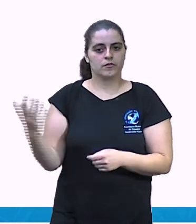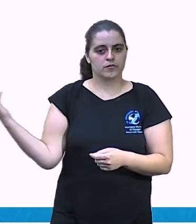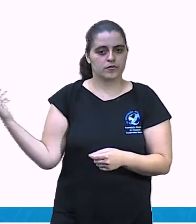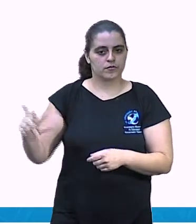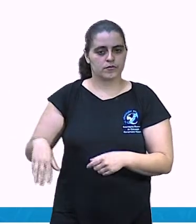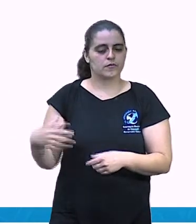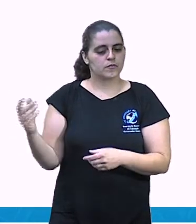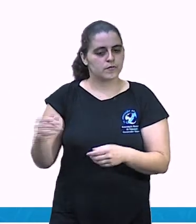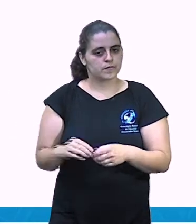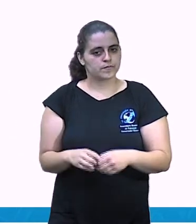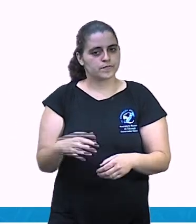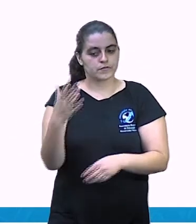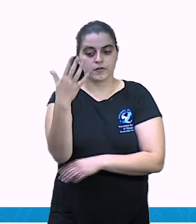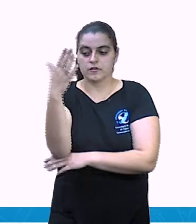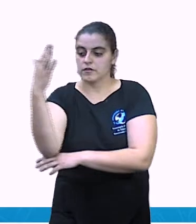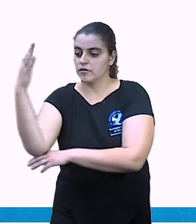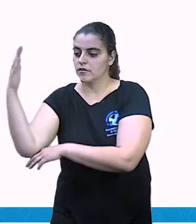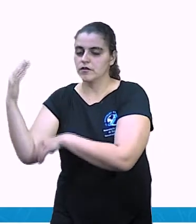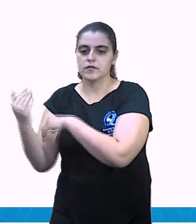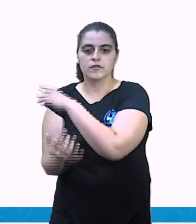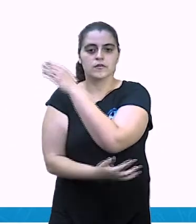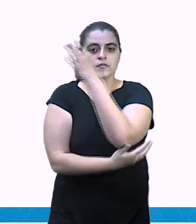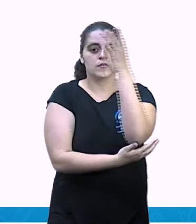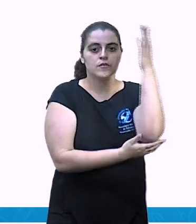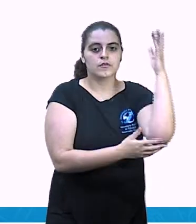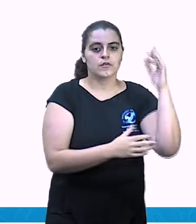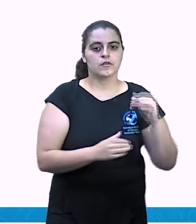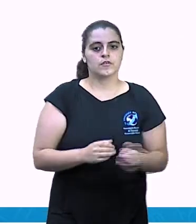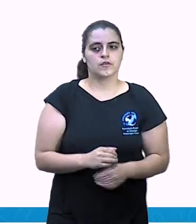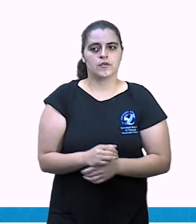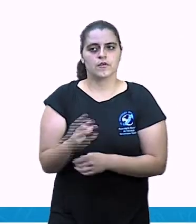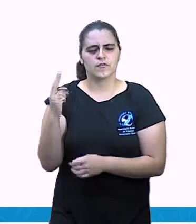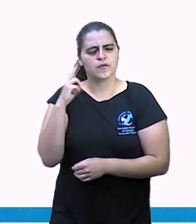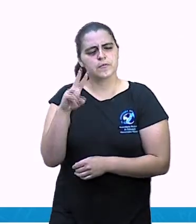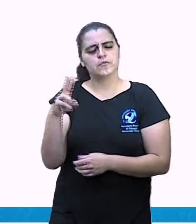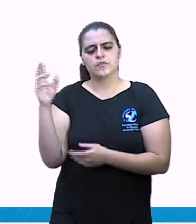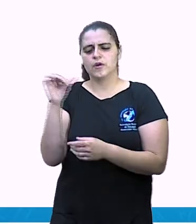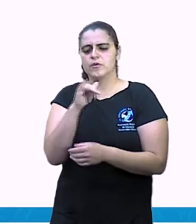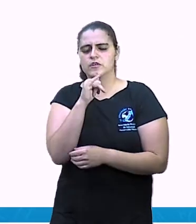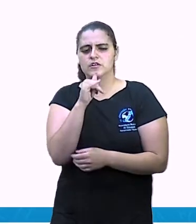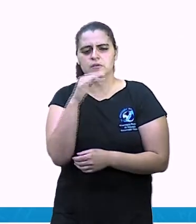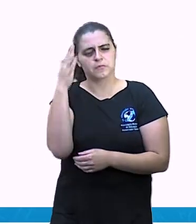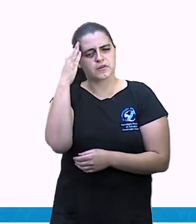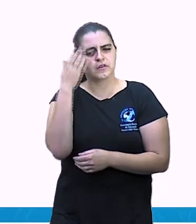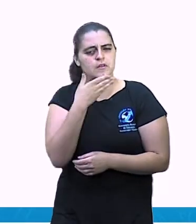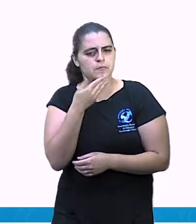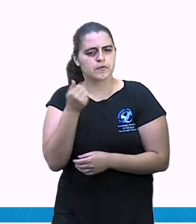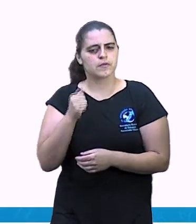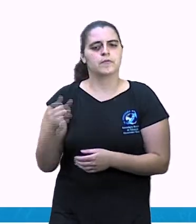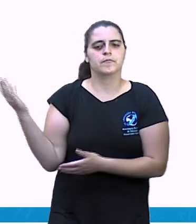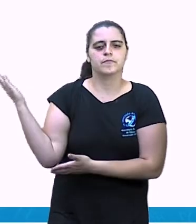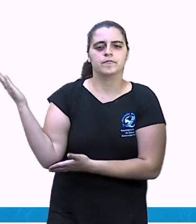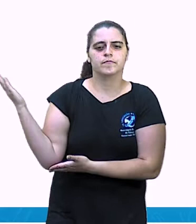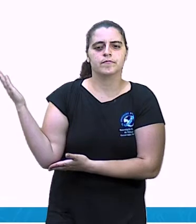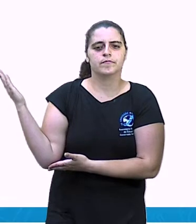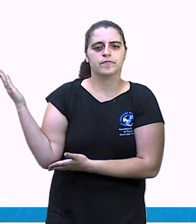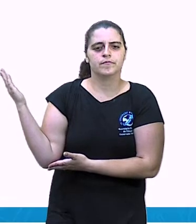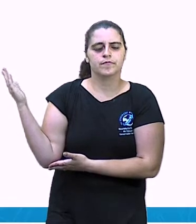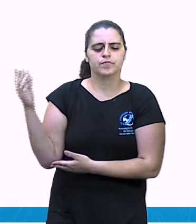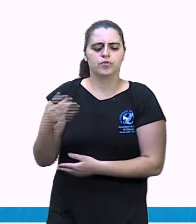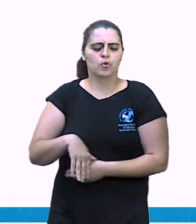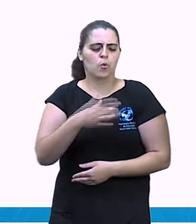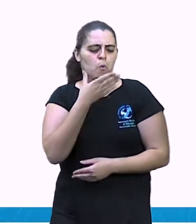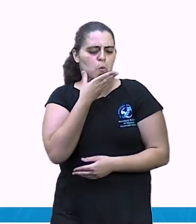um estado ou até mesmo um fenômeno da natureza. Vamos aos exemplos para vocês entenderem bem. O